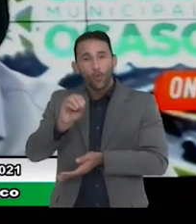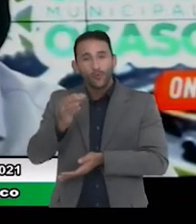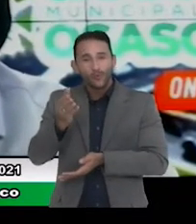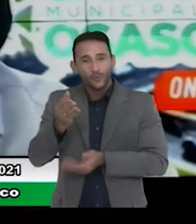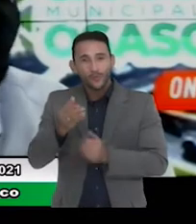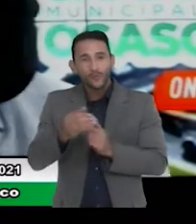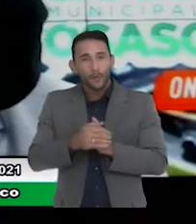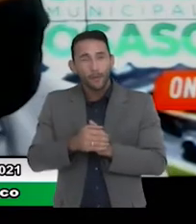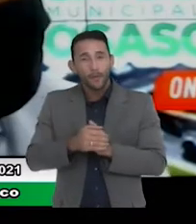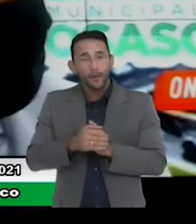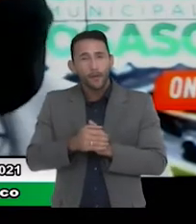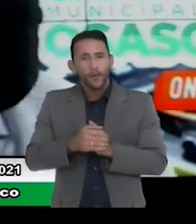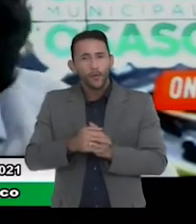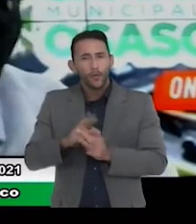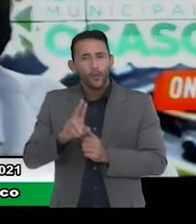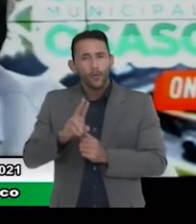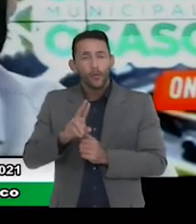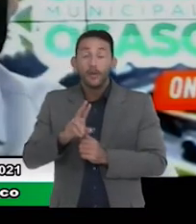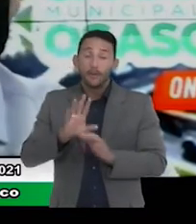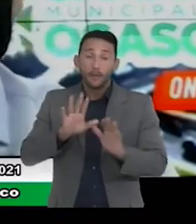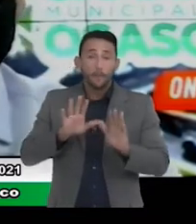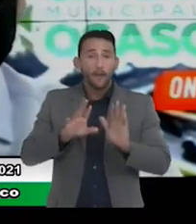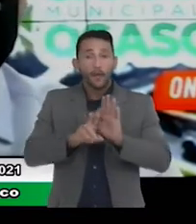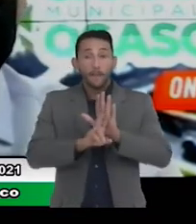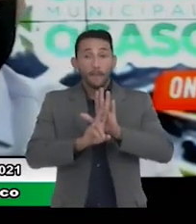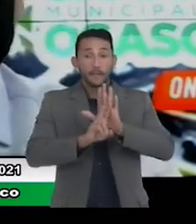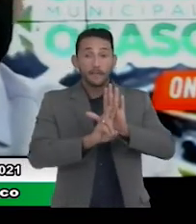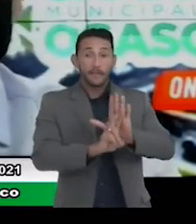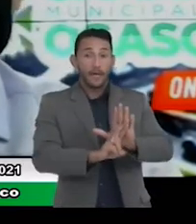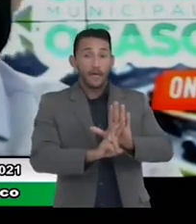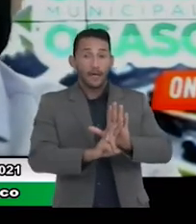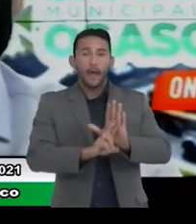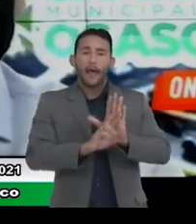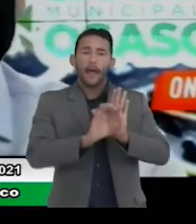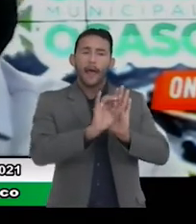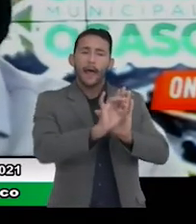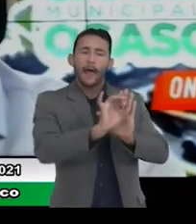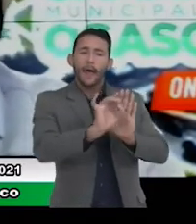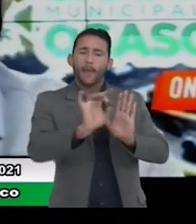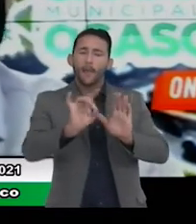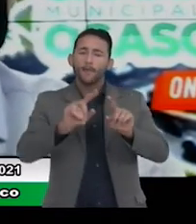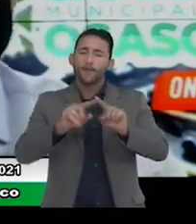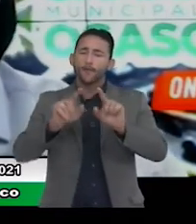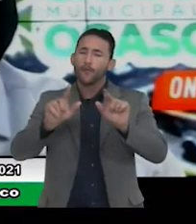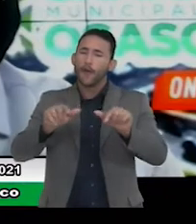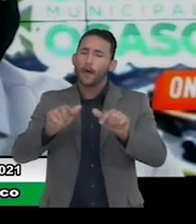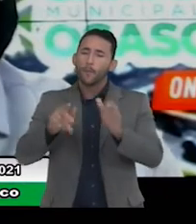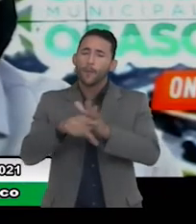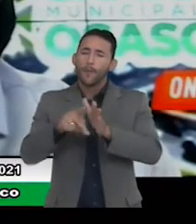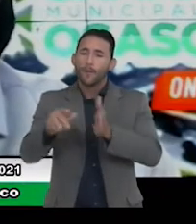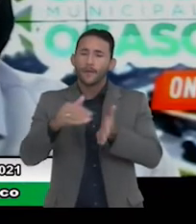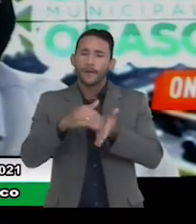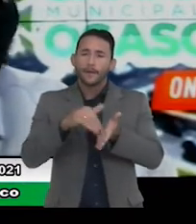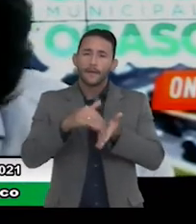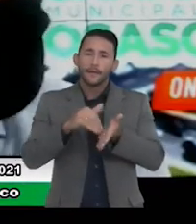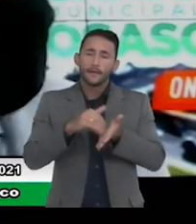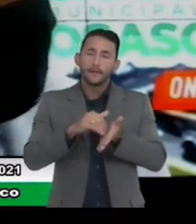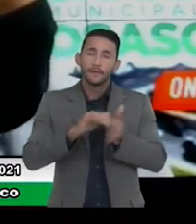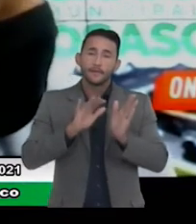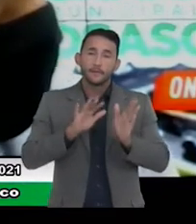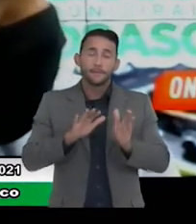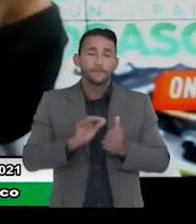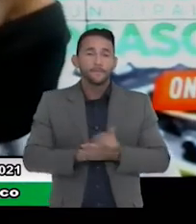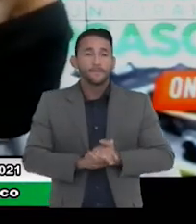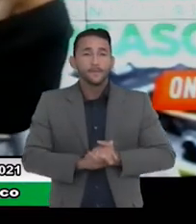o nome dele saudar a todos né a Karine todos aí da secretaria e também